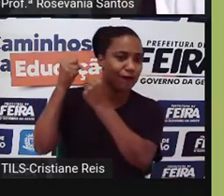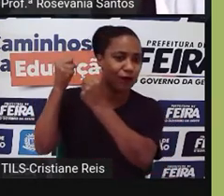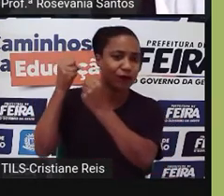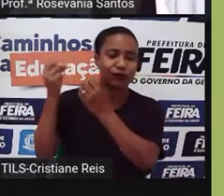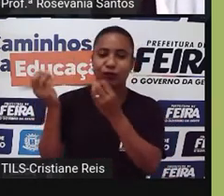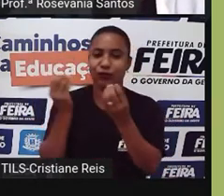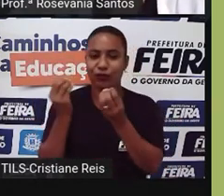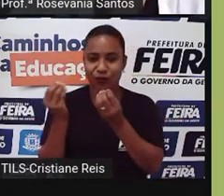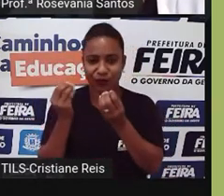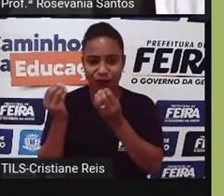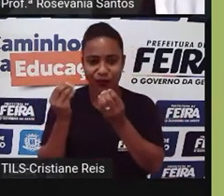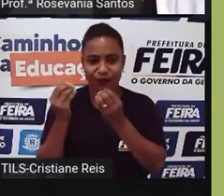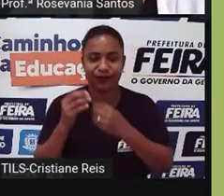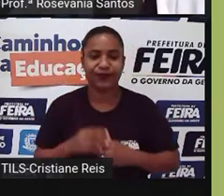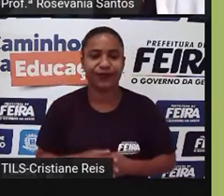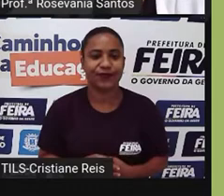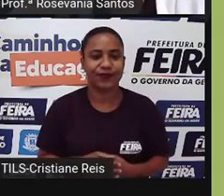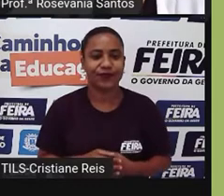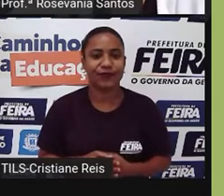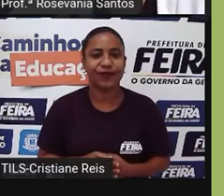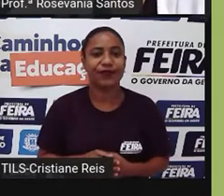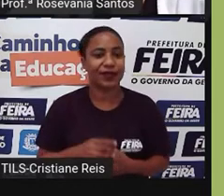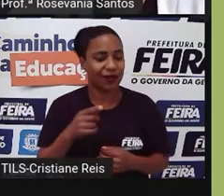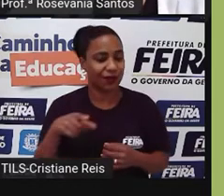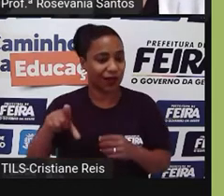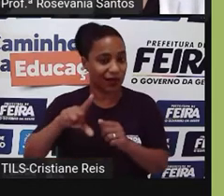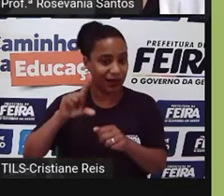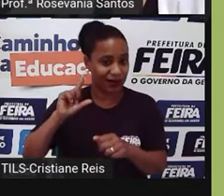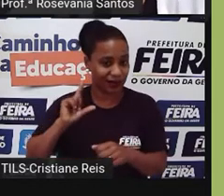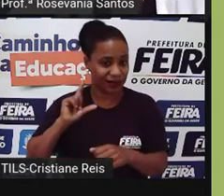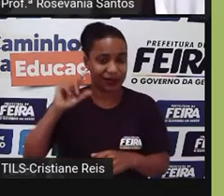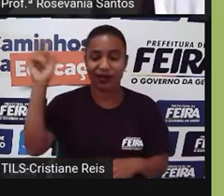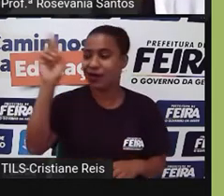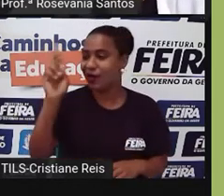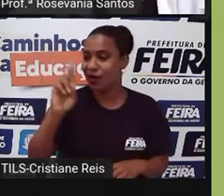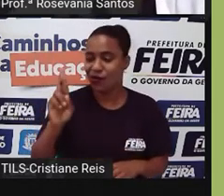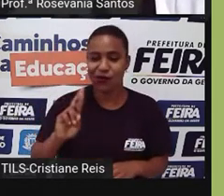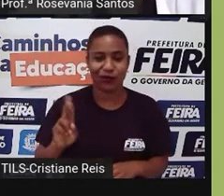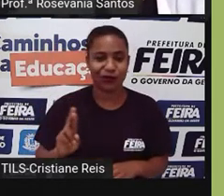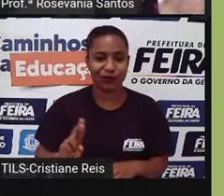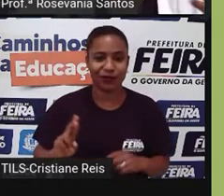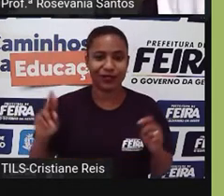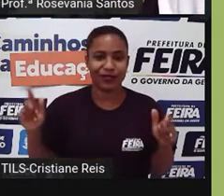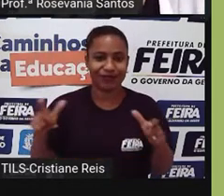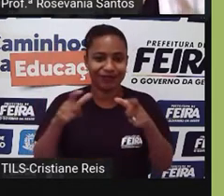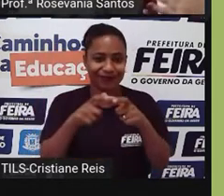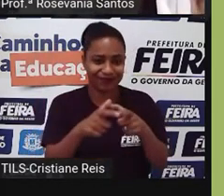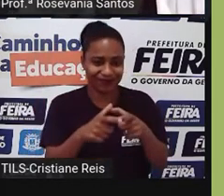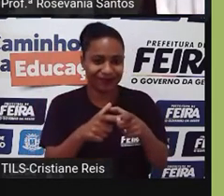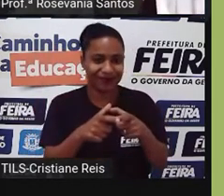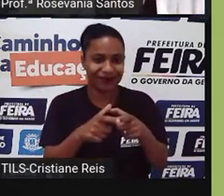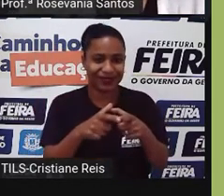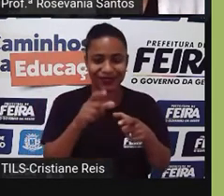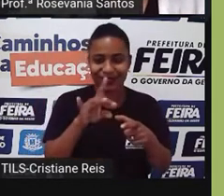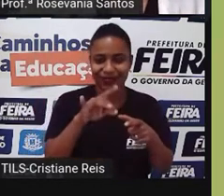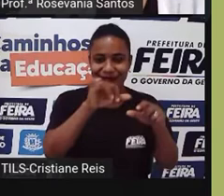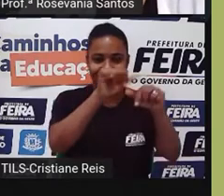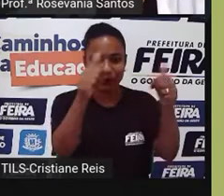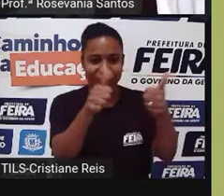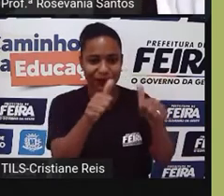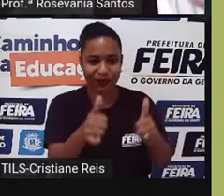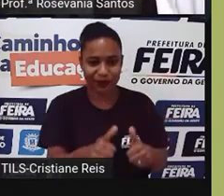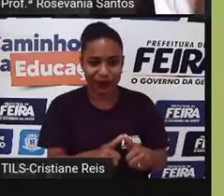inicialmente, né, tinha só esse pedaço aqui antes dos Montes Rurais, e aí a gente tem que voltar ao período das grandes, né,